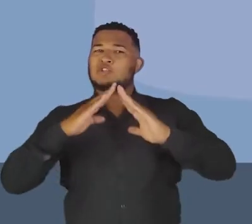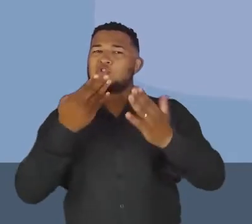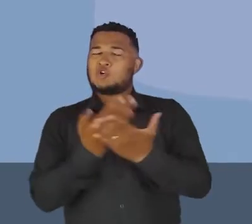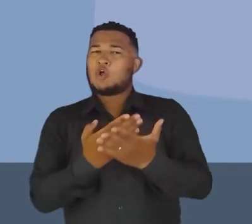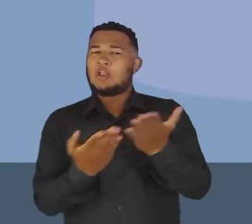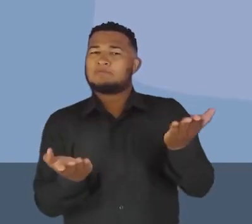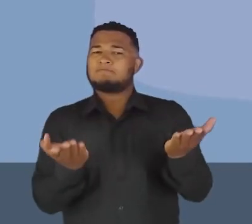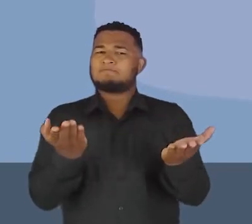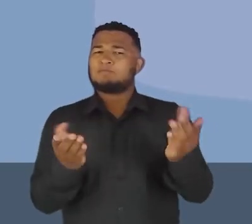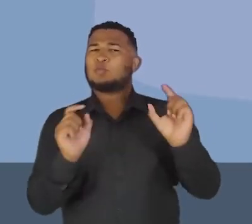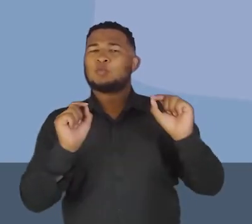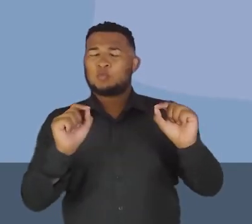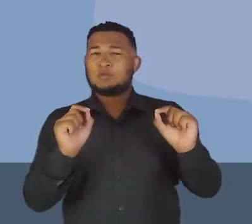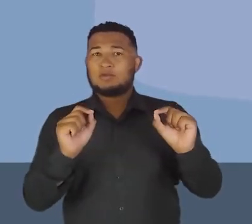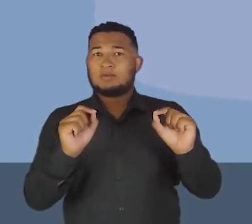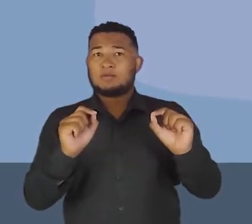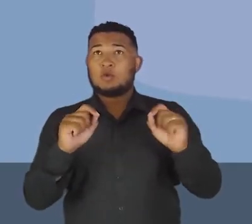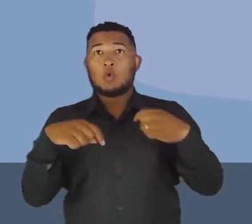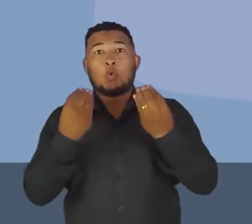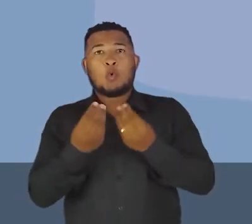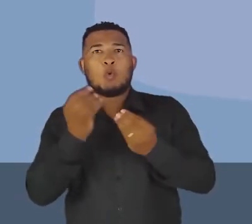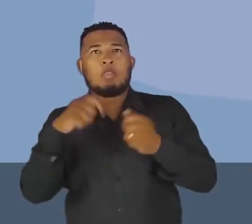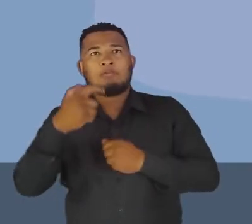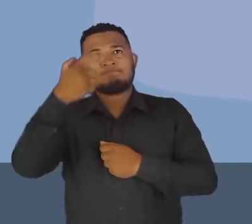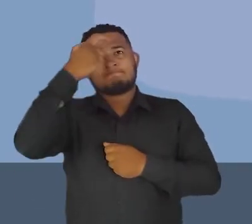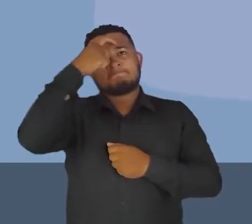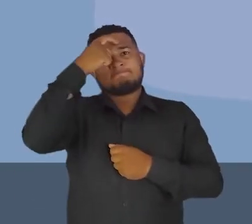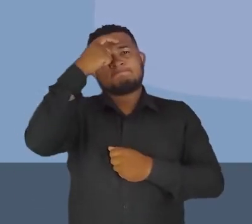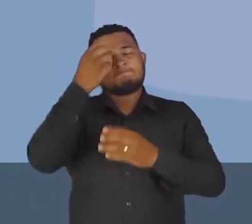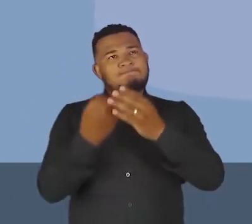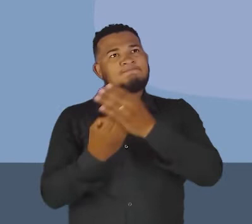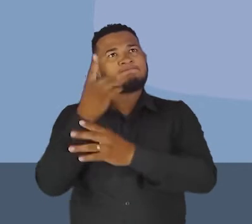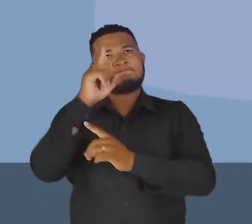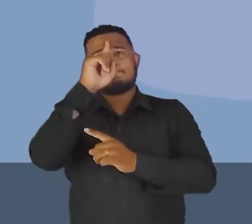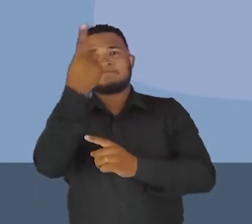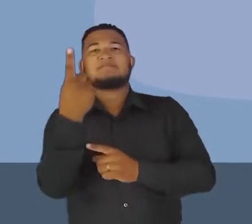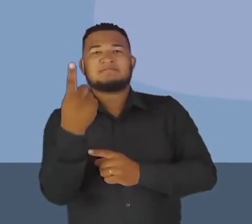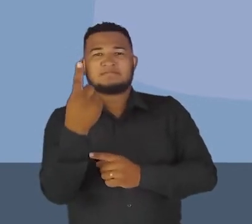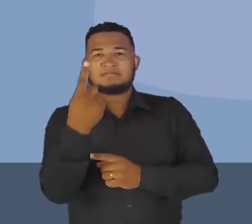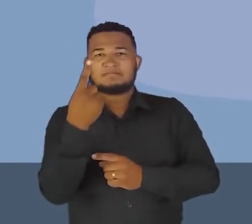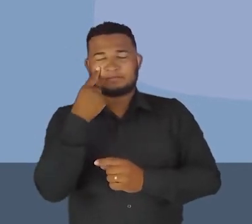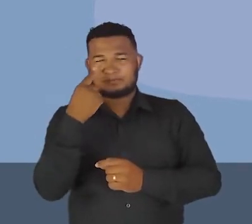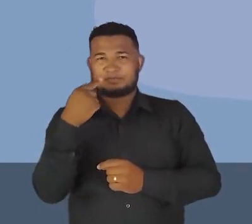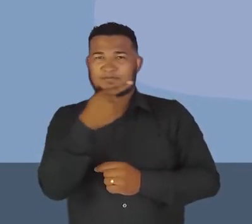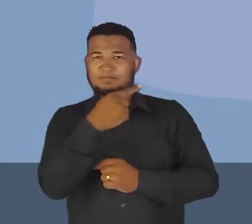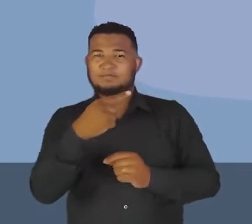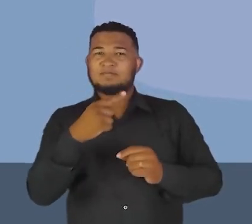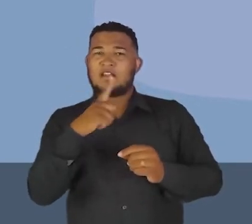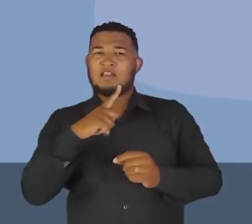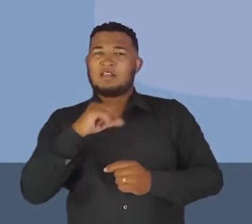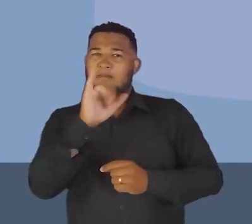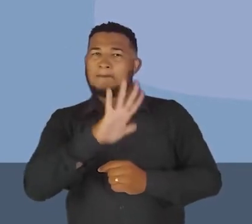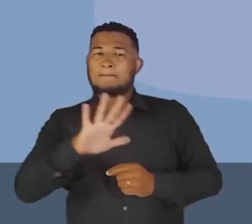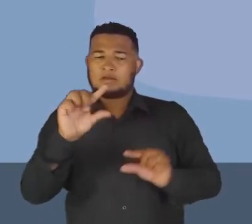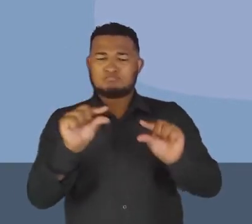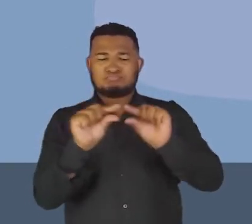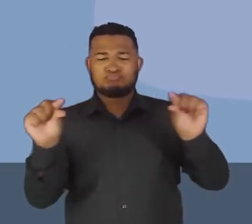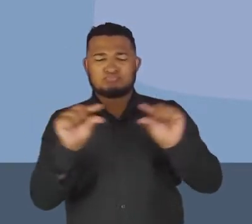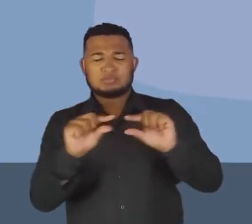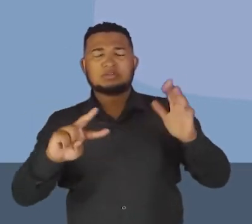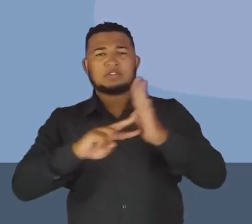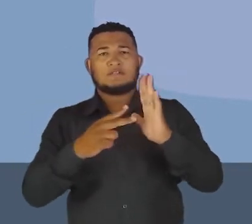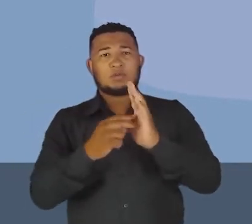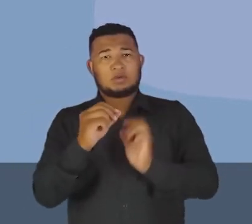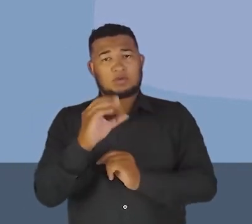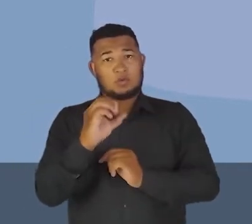telinha, né? Como é que surgiu a ideia da sustentabilidade nas escolas, né? Eu coloco uma imagem para vocês aqui, embaixo está escrito assim, convida, que nós vamos